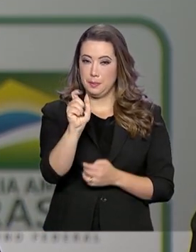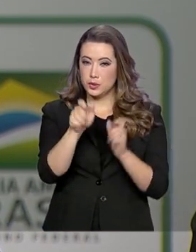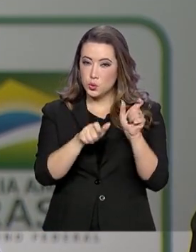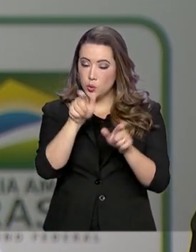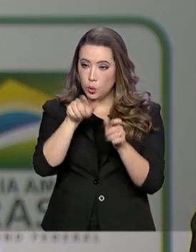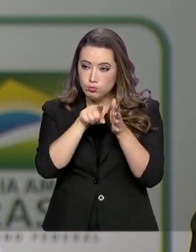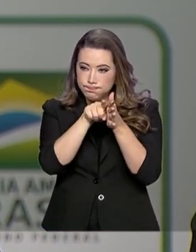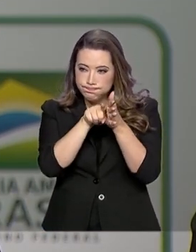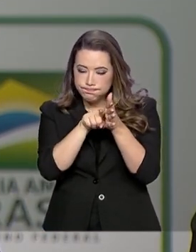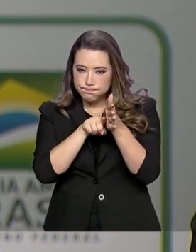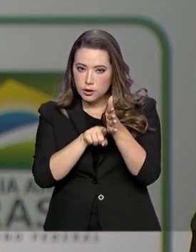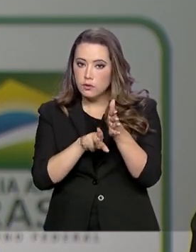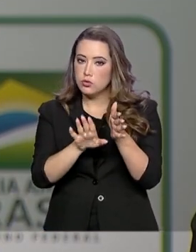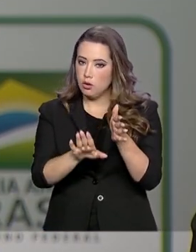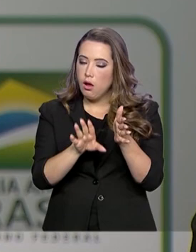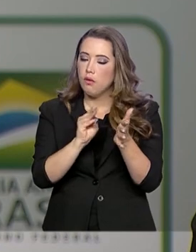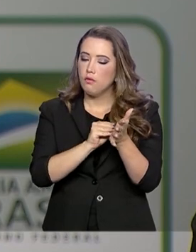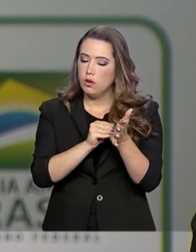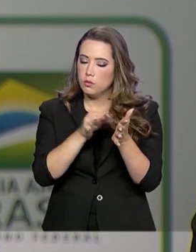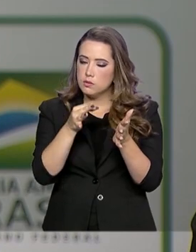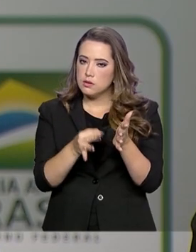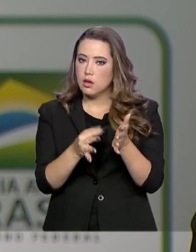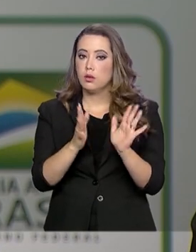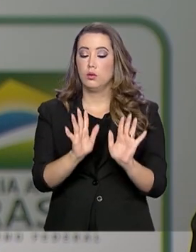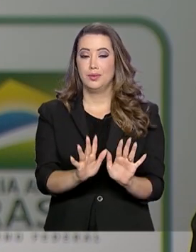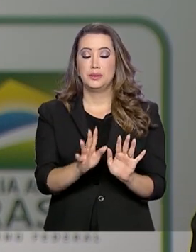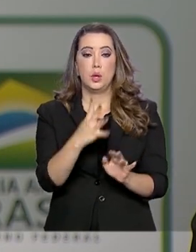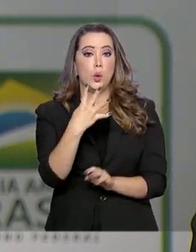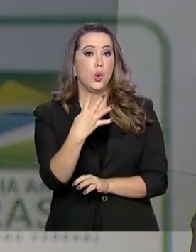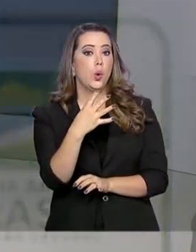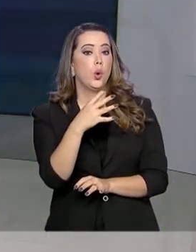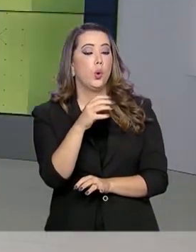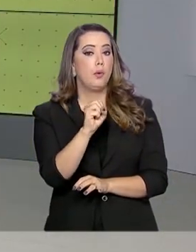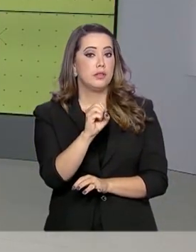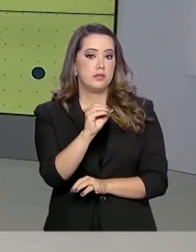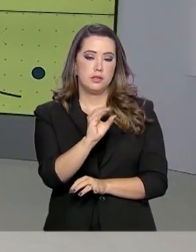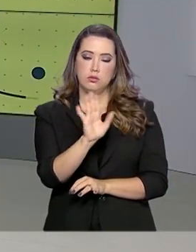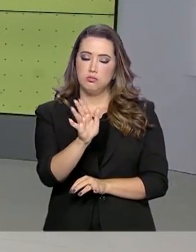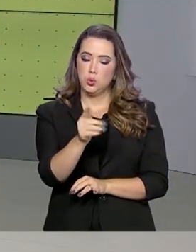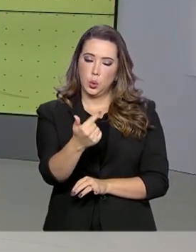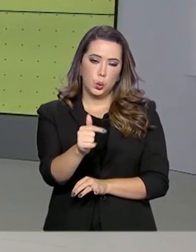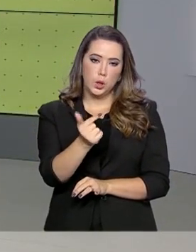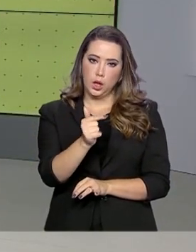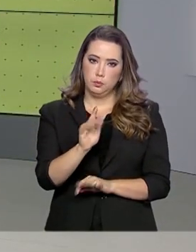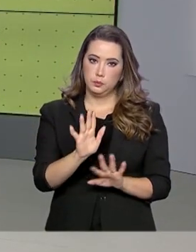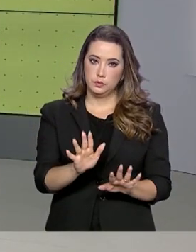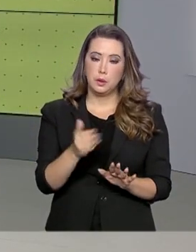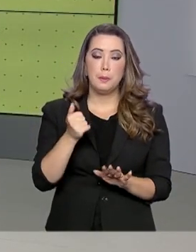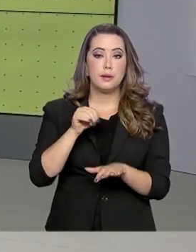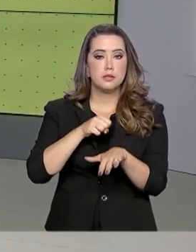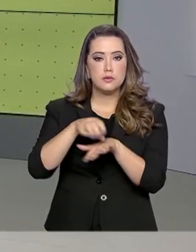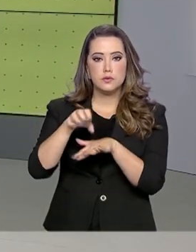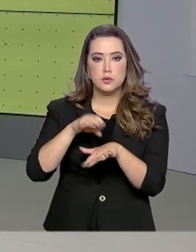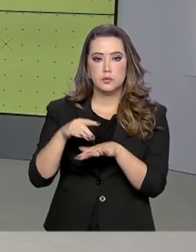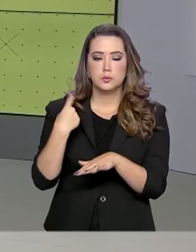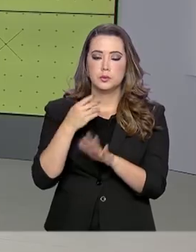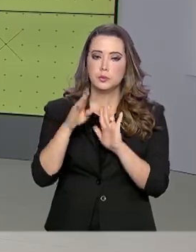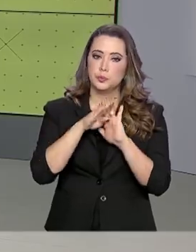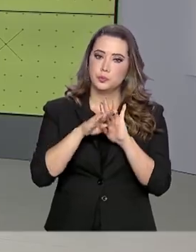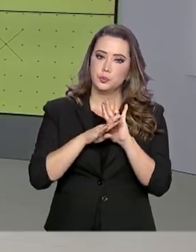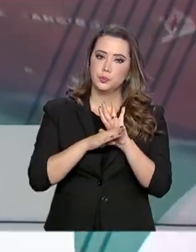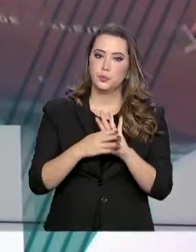continuam sendo investigados e 480 já foram descartados. Mais informações ao longo da nossa